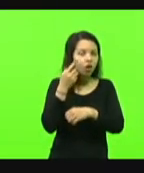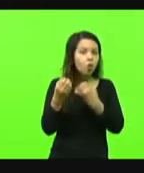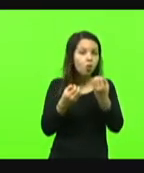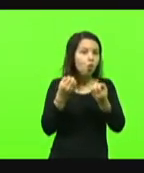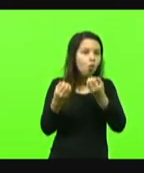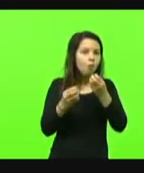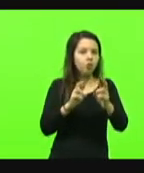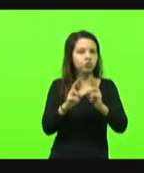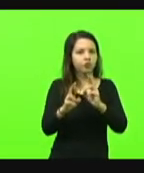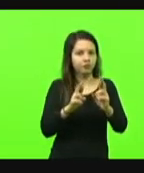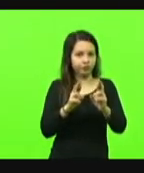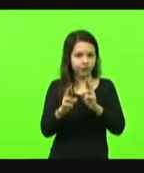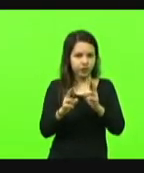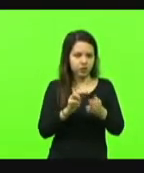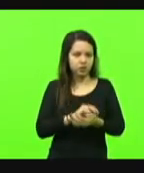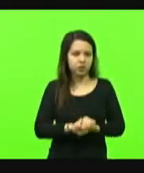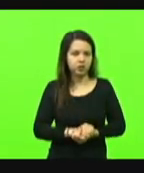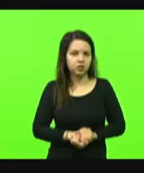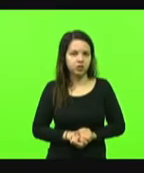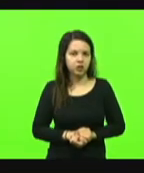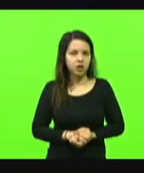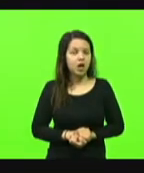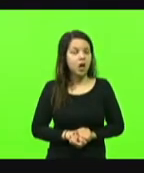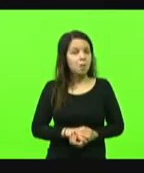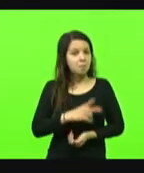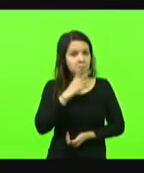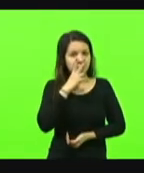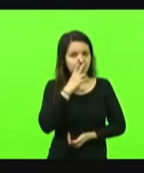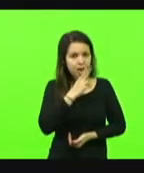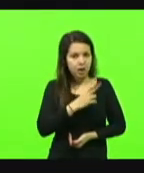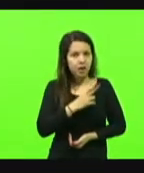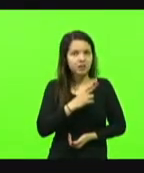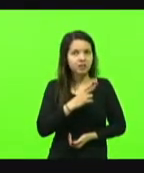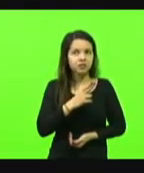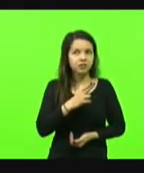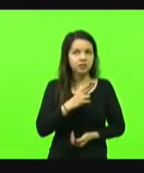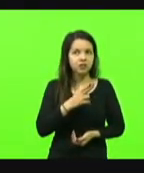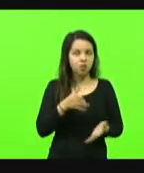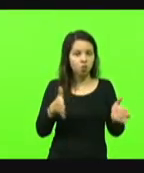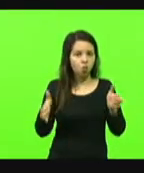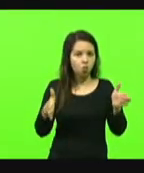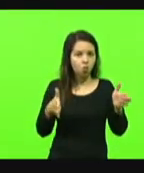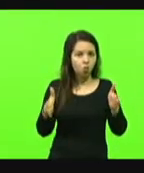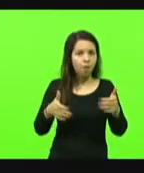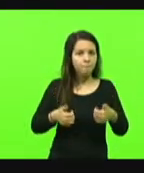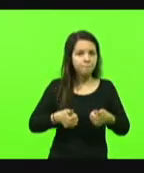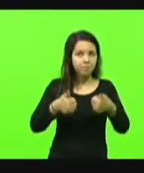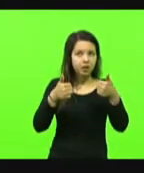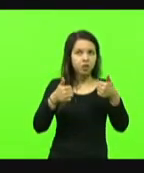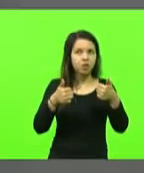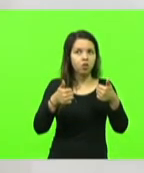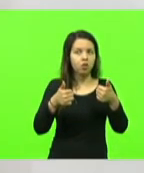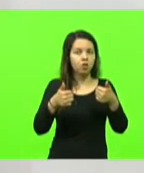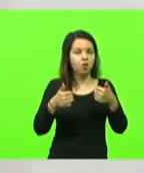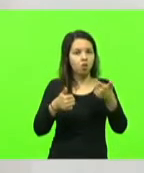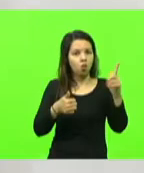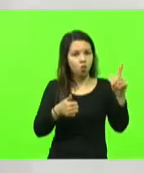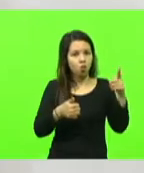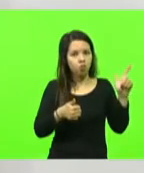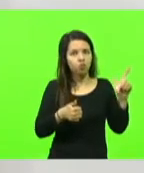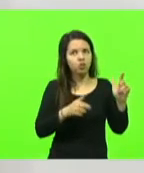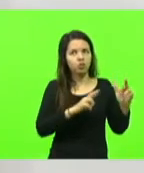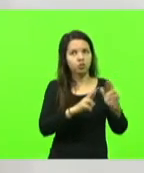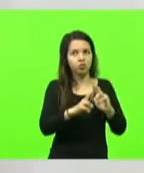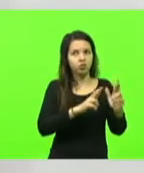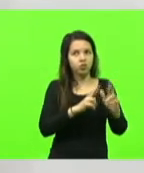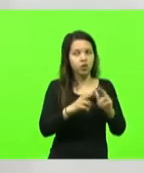vou dizer, até parece um trecho em melhores condições das nossas rodovias no oeste, porque